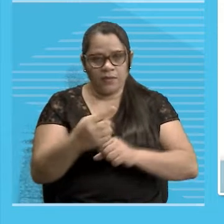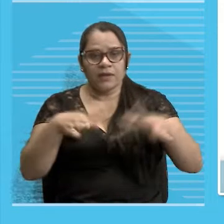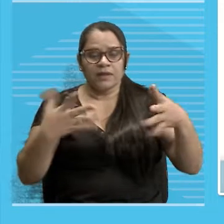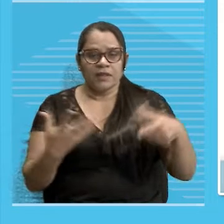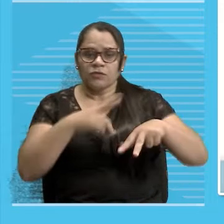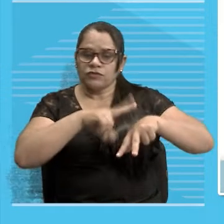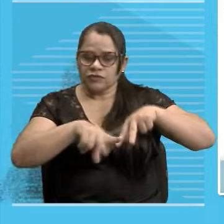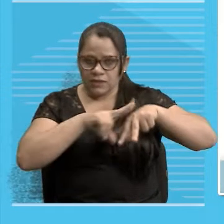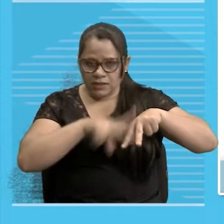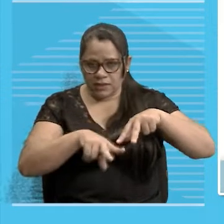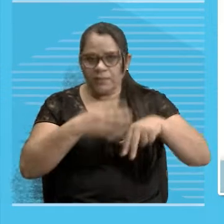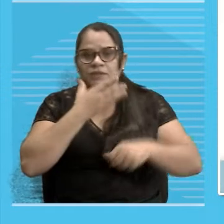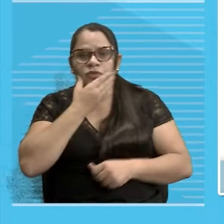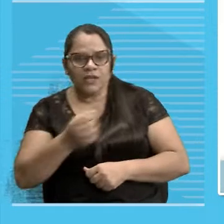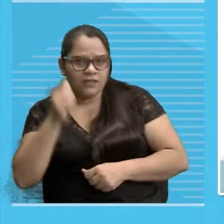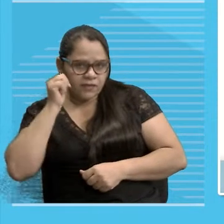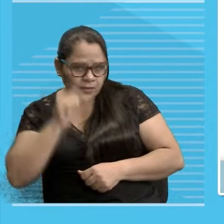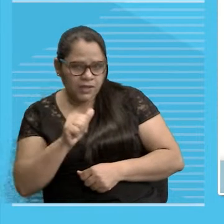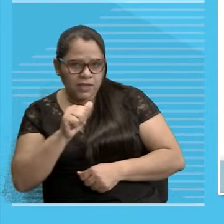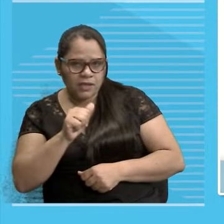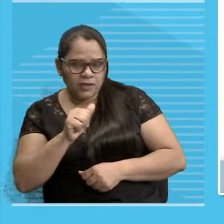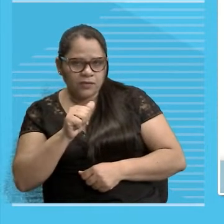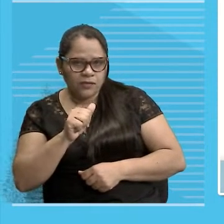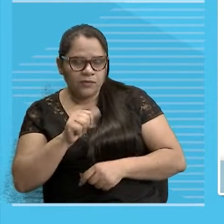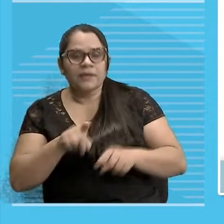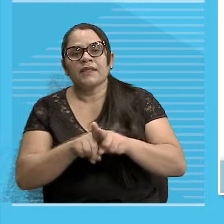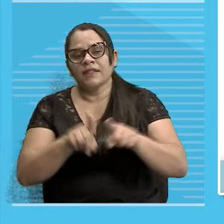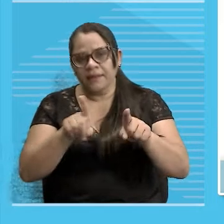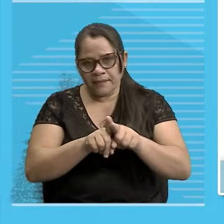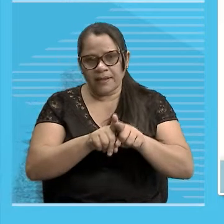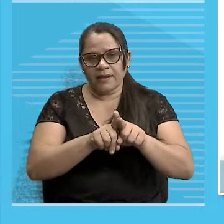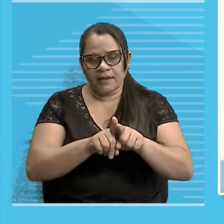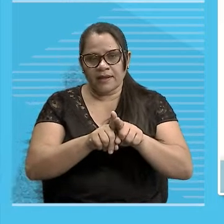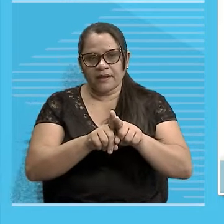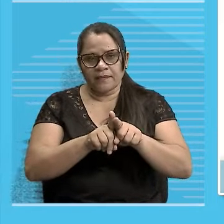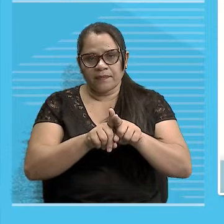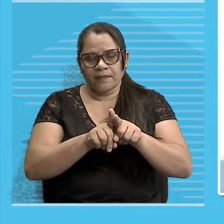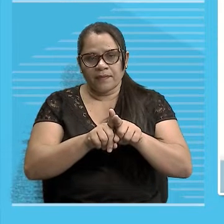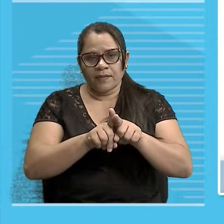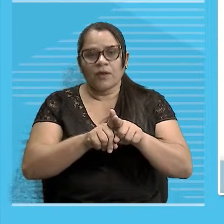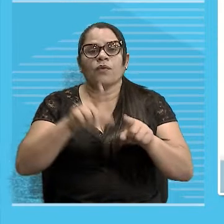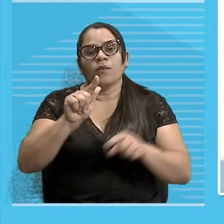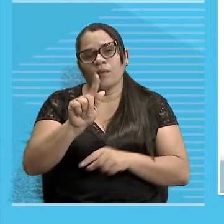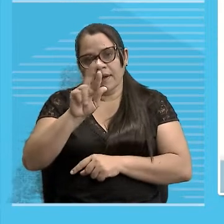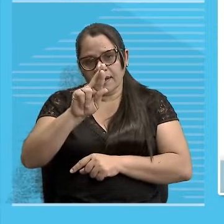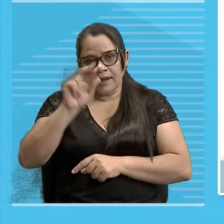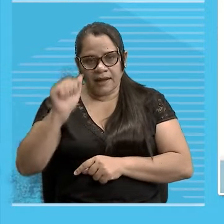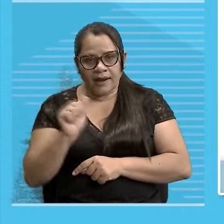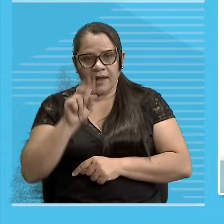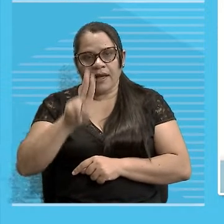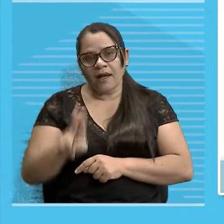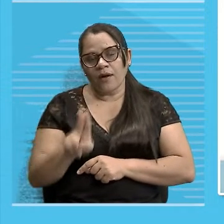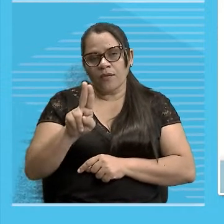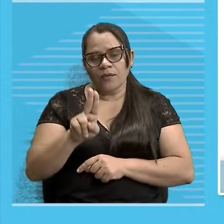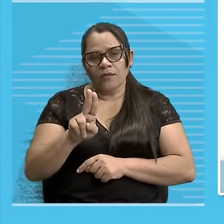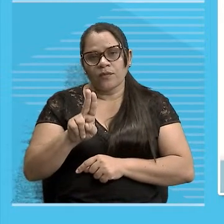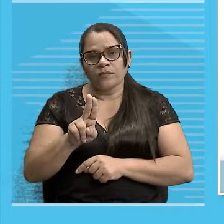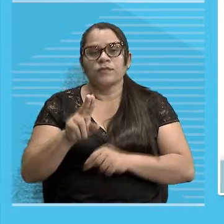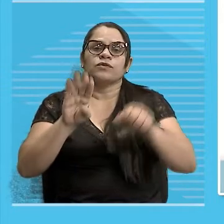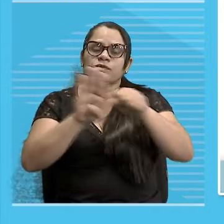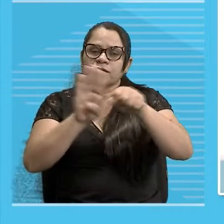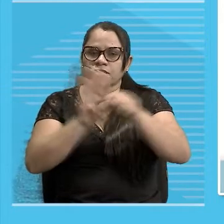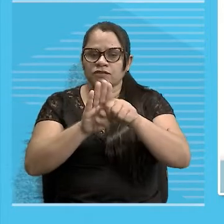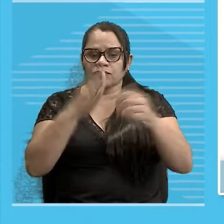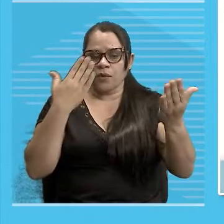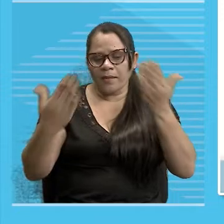neutro E claro O grau do substantivo, né? Que vai dar uma noção aí De comparação Ou de elevação